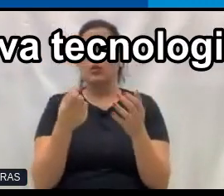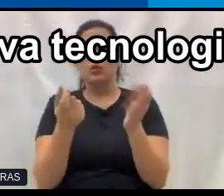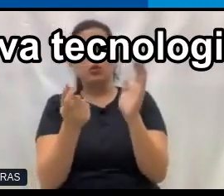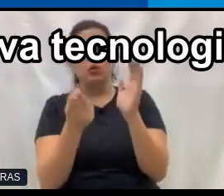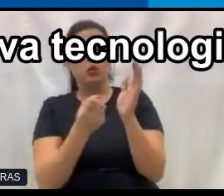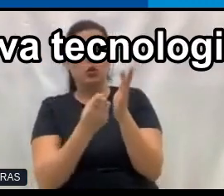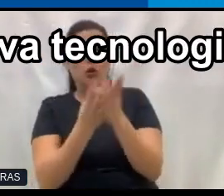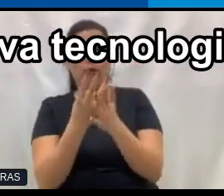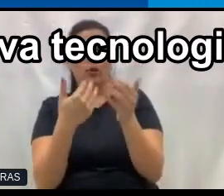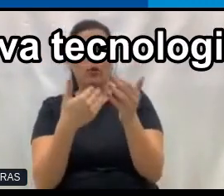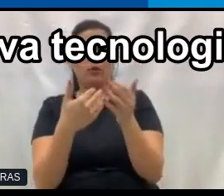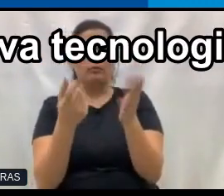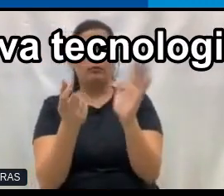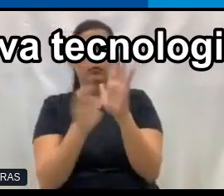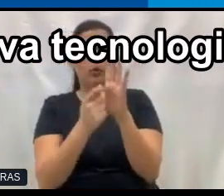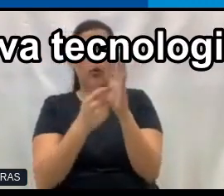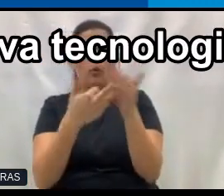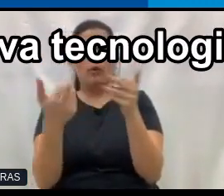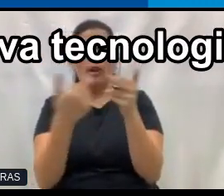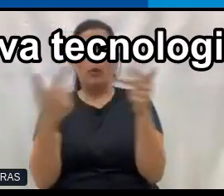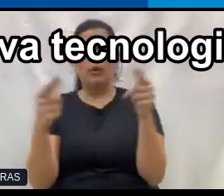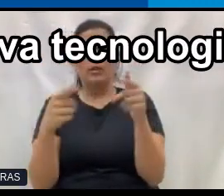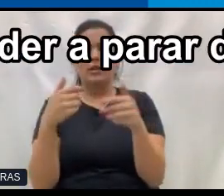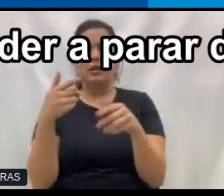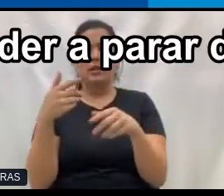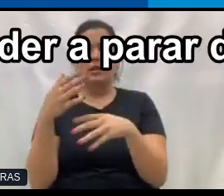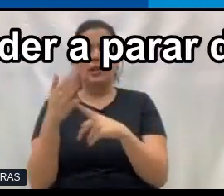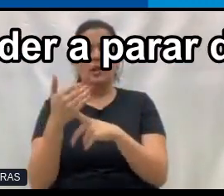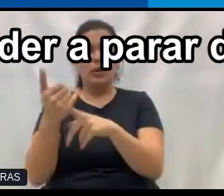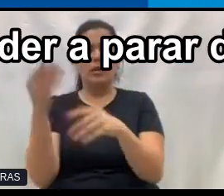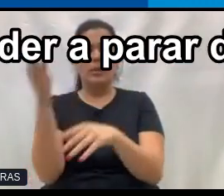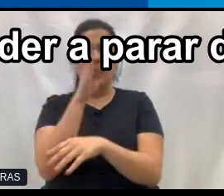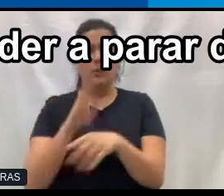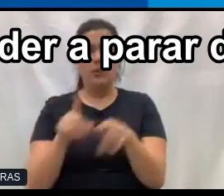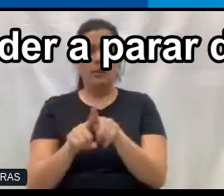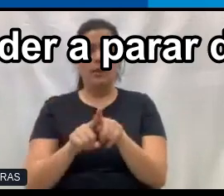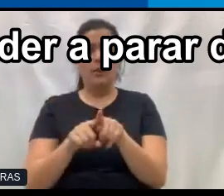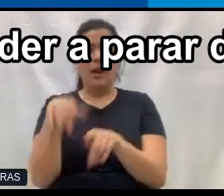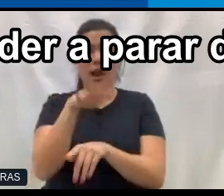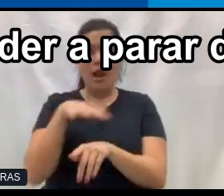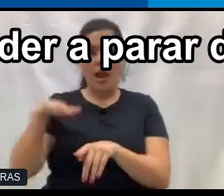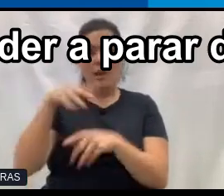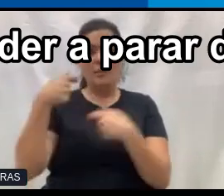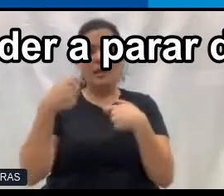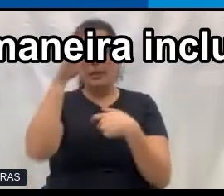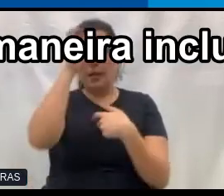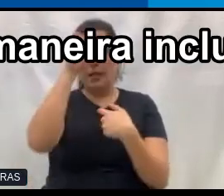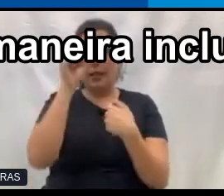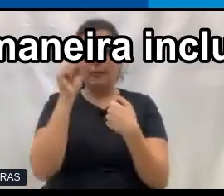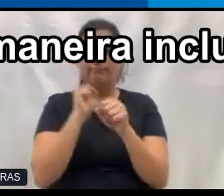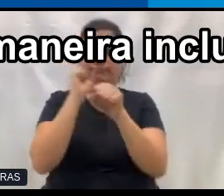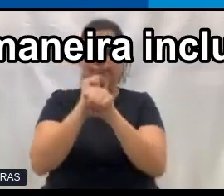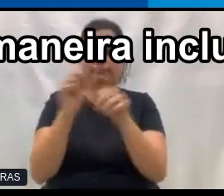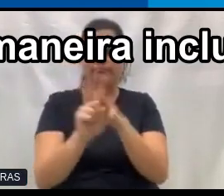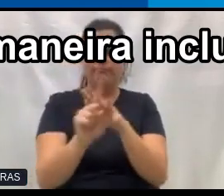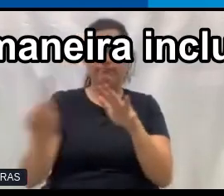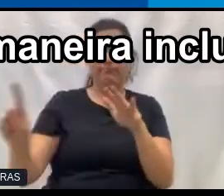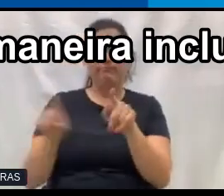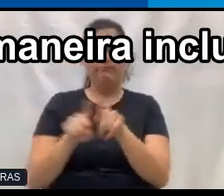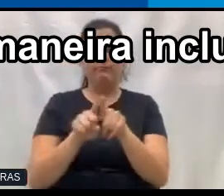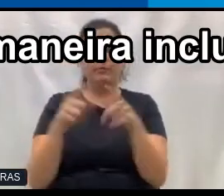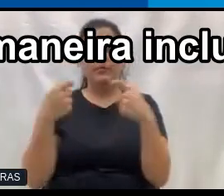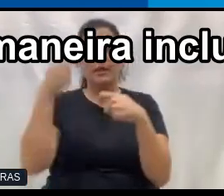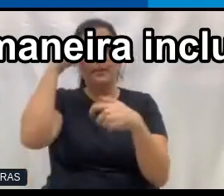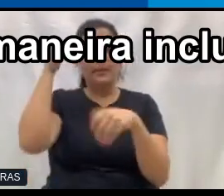qualquer outra coisa que envolva tecnologia no nosso dia a dia. Então, esse mercado tem que aprender a parar de ser o excludente. Ele tem que pensar